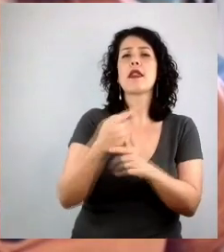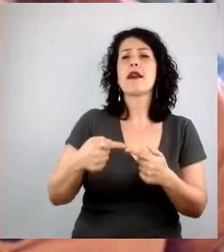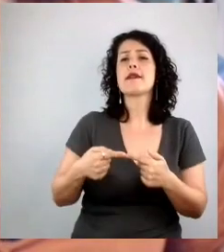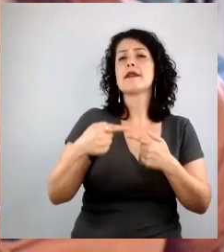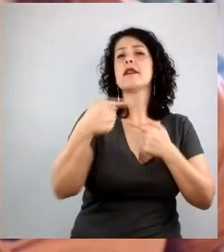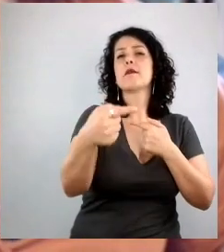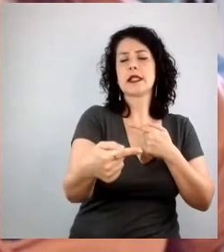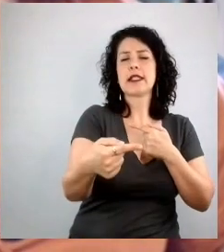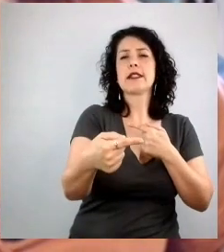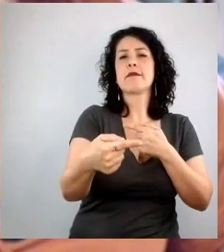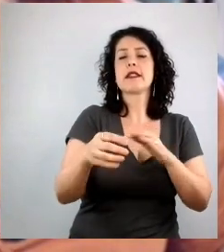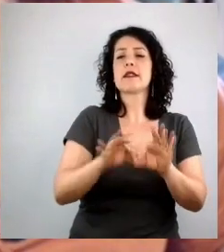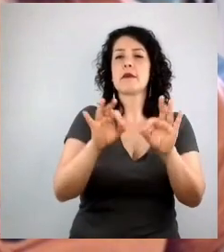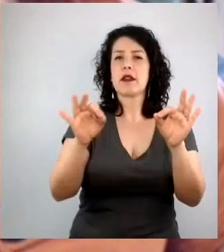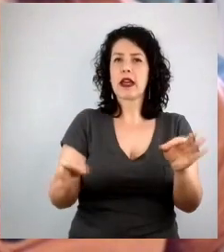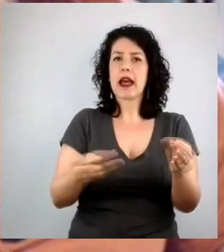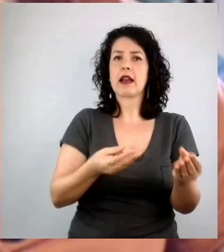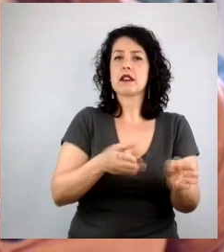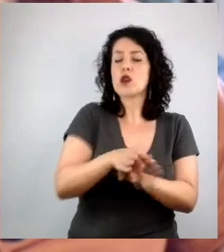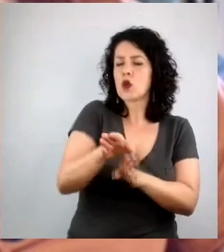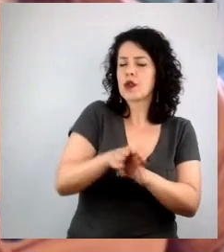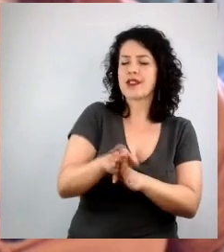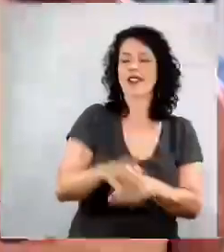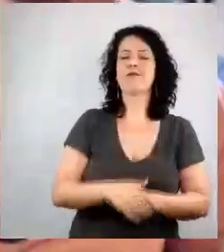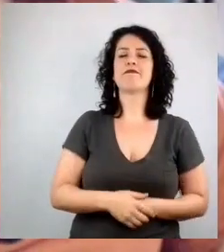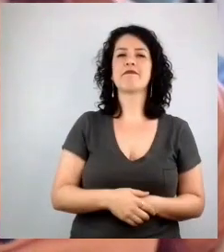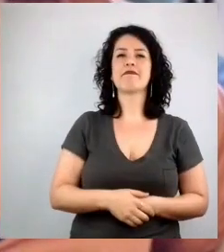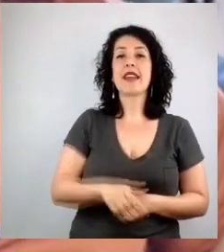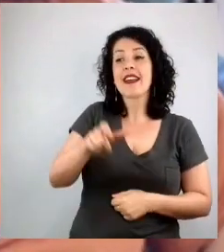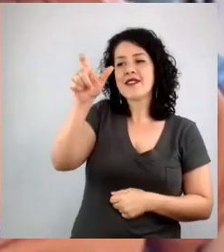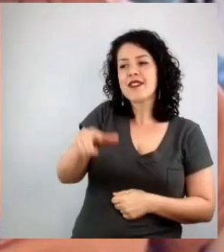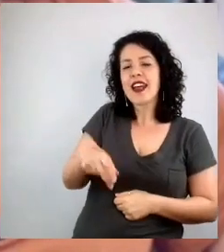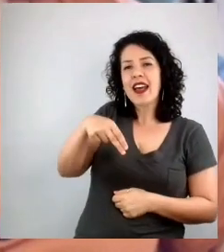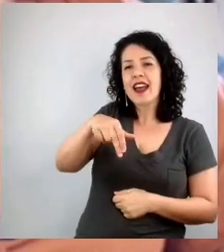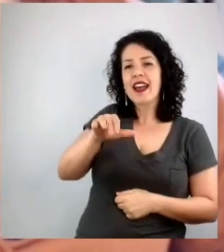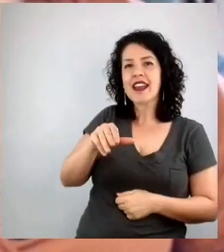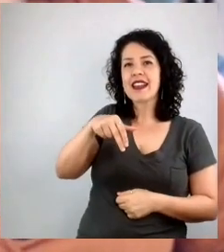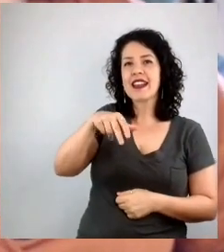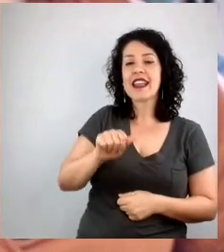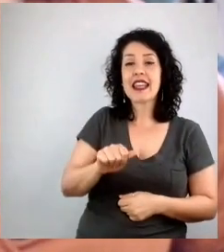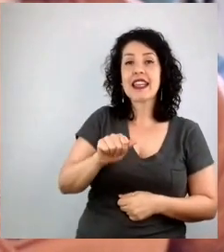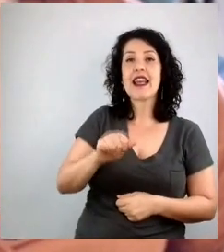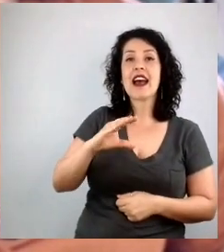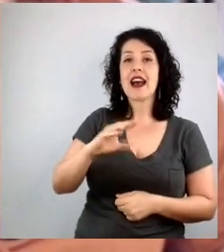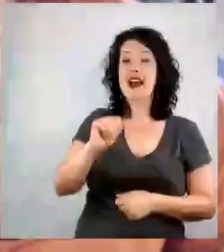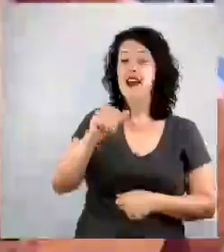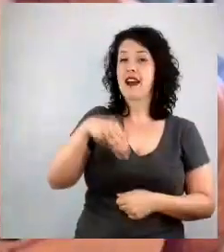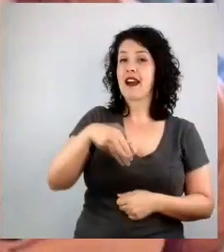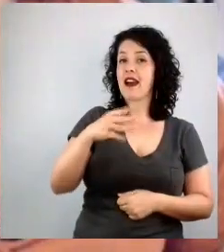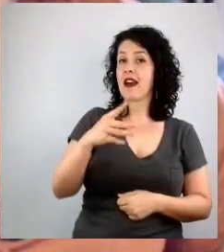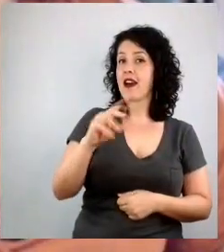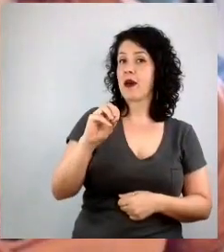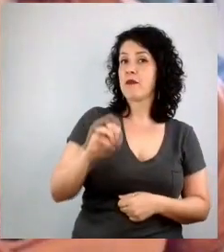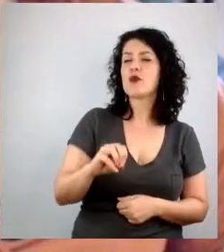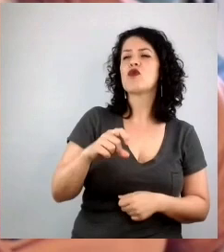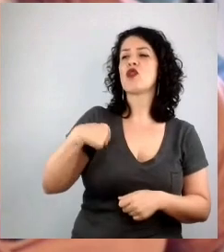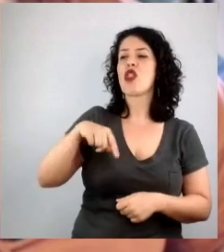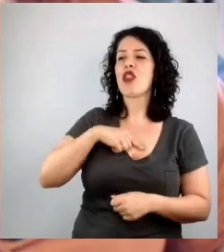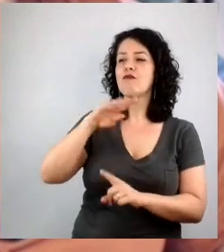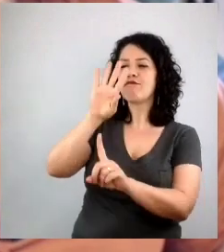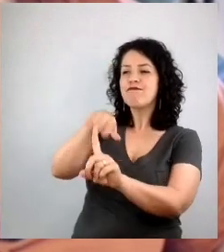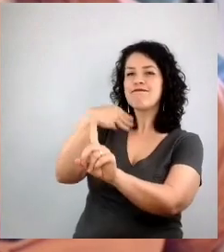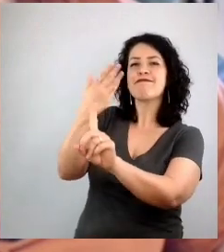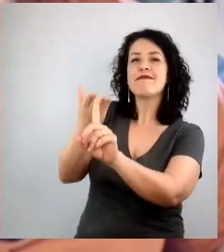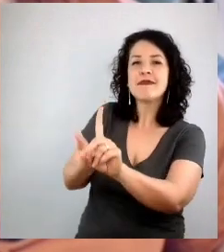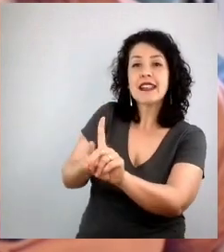Todo o nosso carinho e homenagem para a Nina Campos, através de três profissionais que foram formados por essa grande formadora,